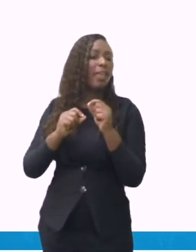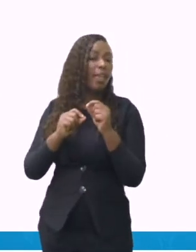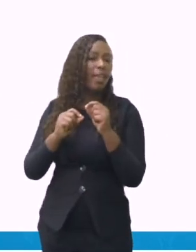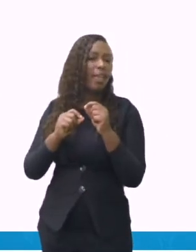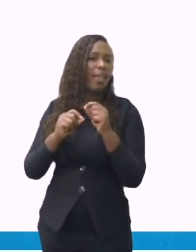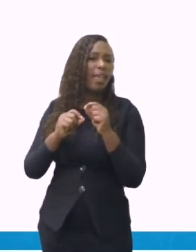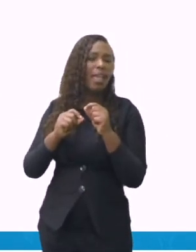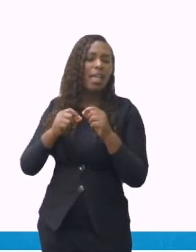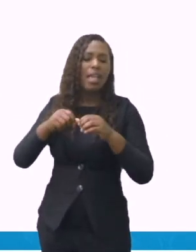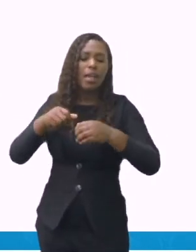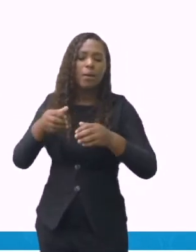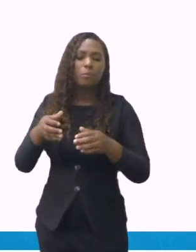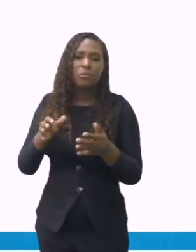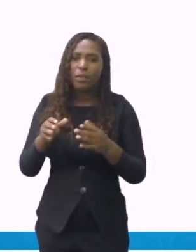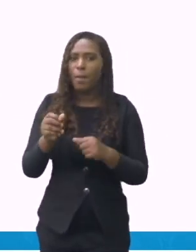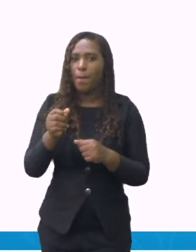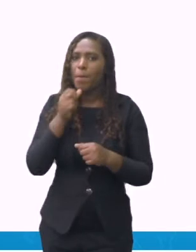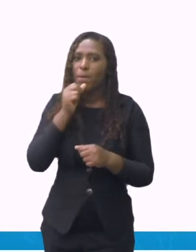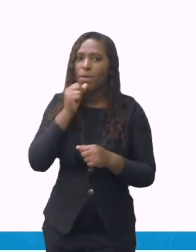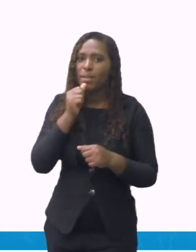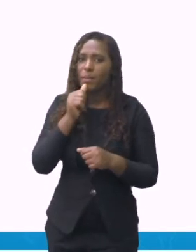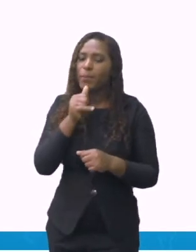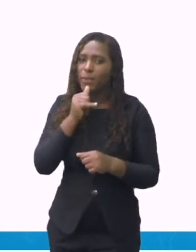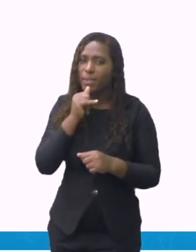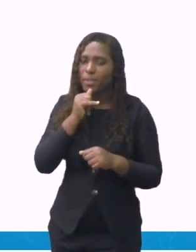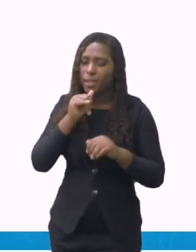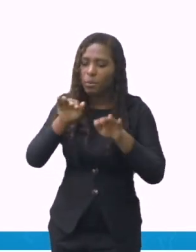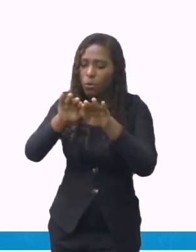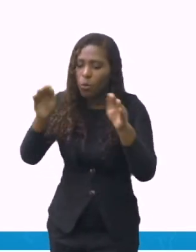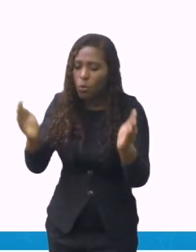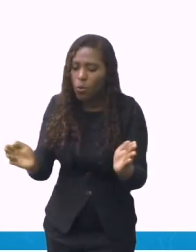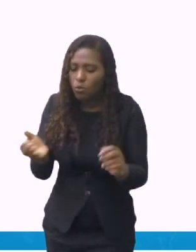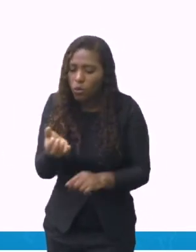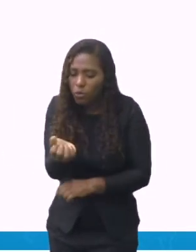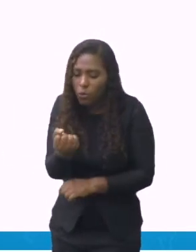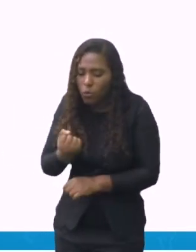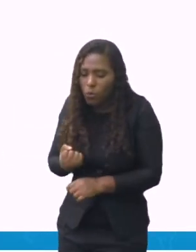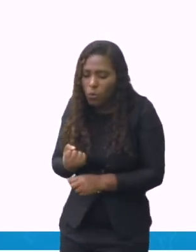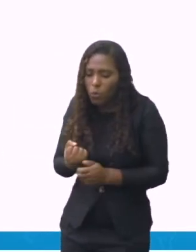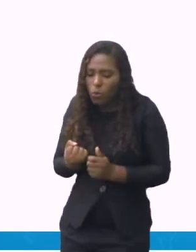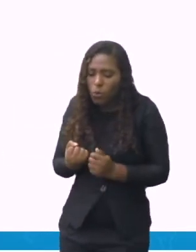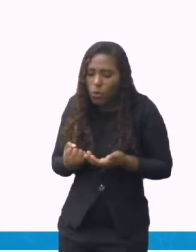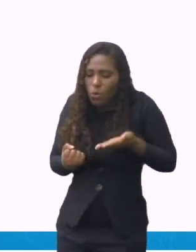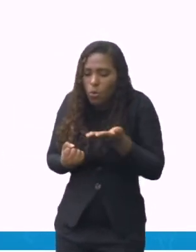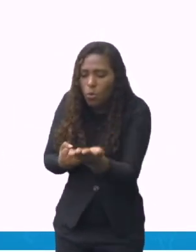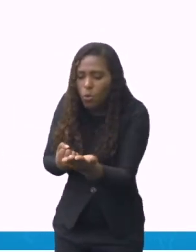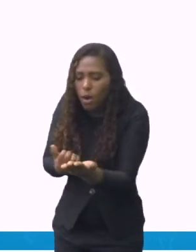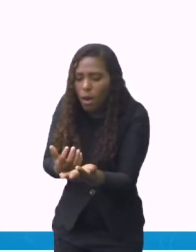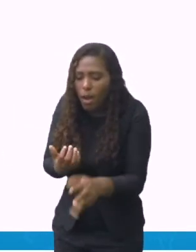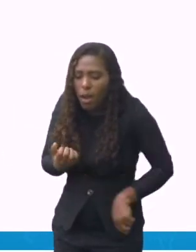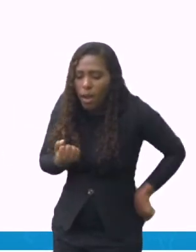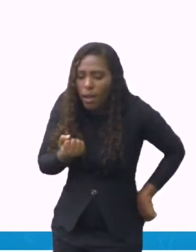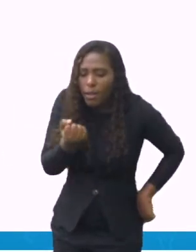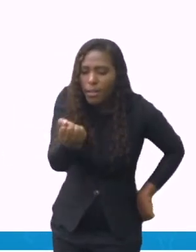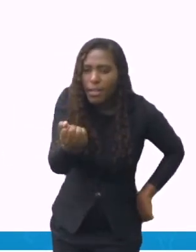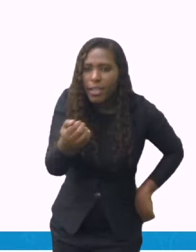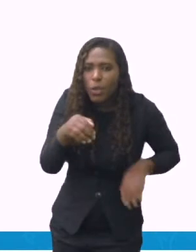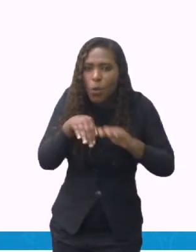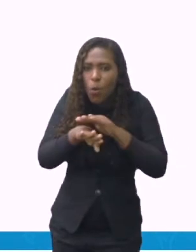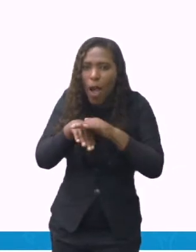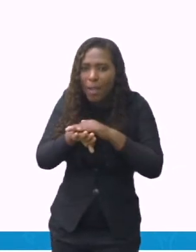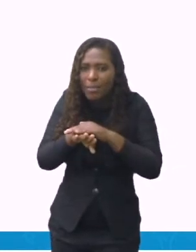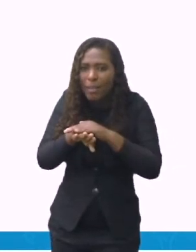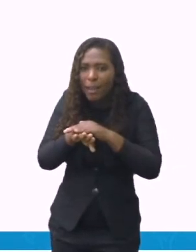um tempo ali, uma hora, duas horas descansando. O que é descansar? É não mexer naquela receita.